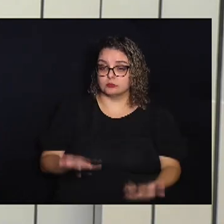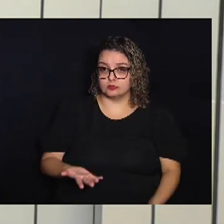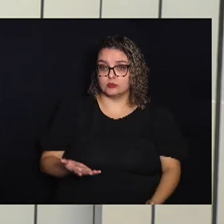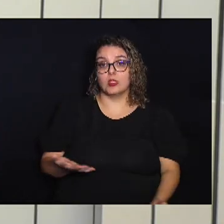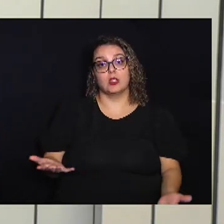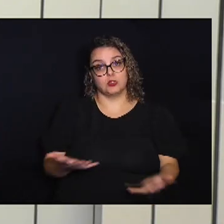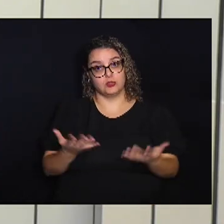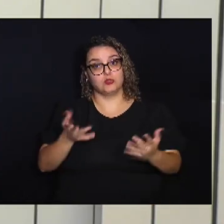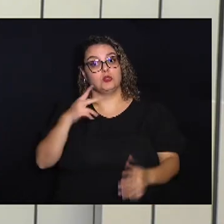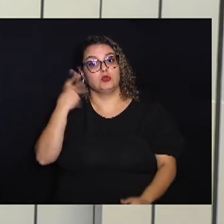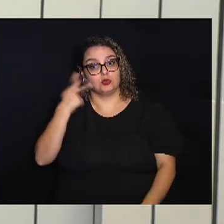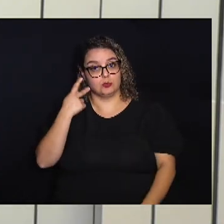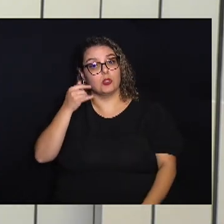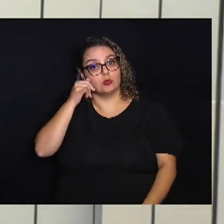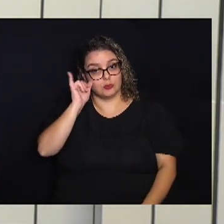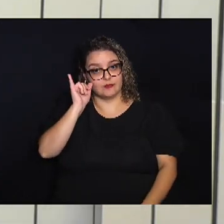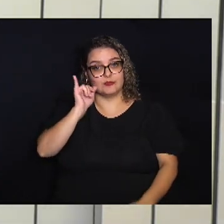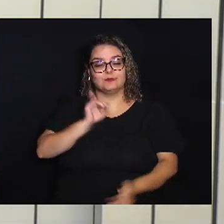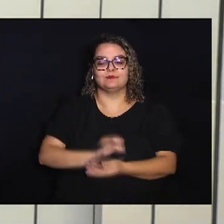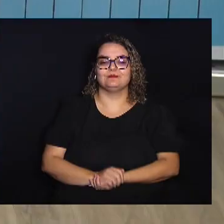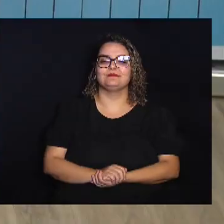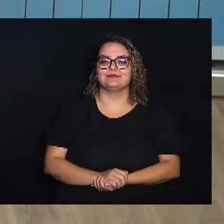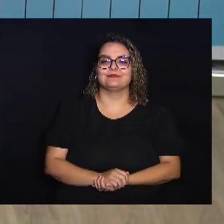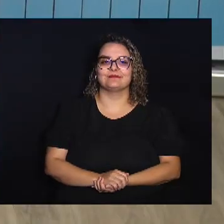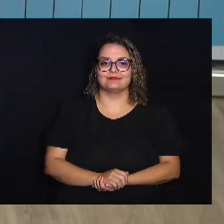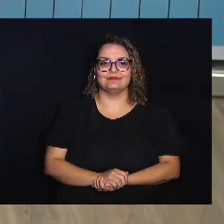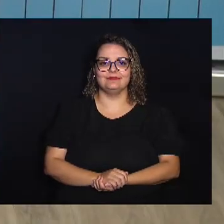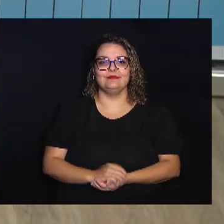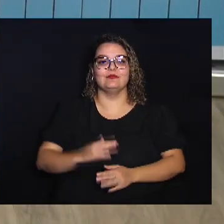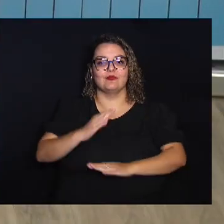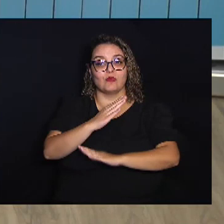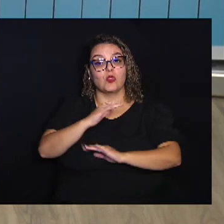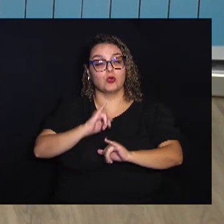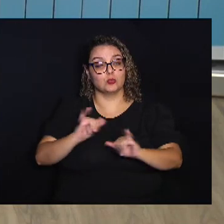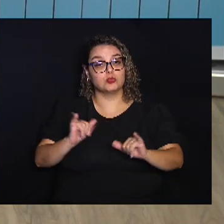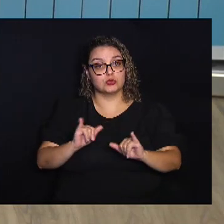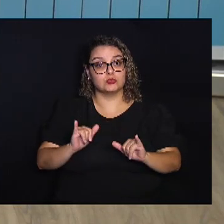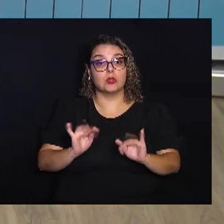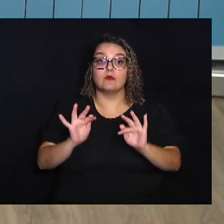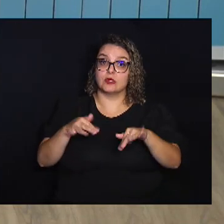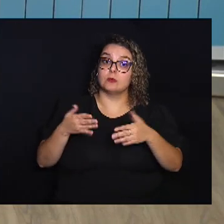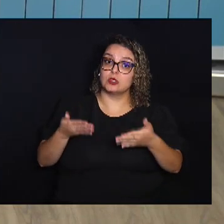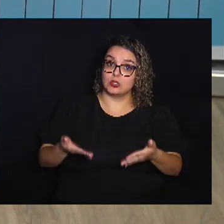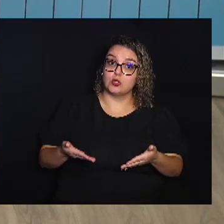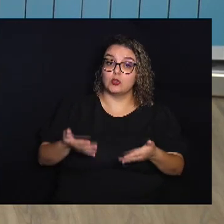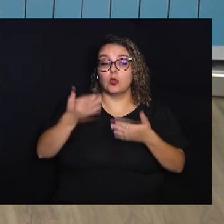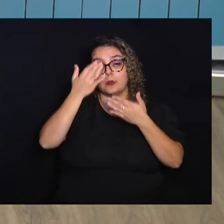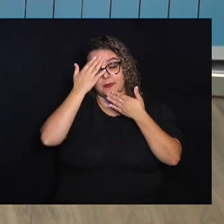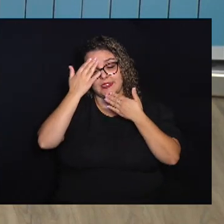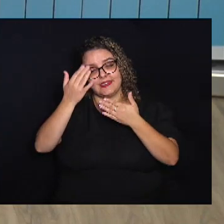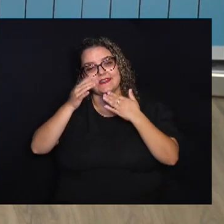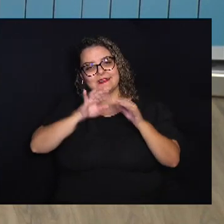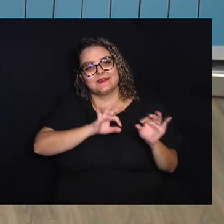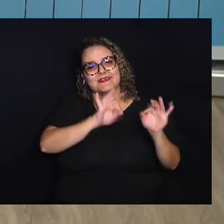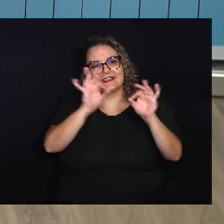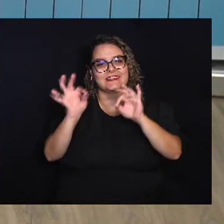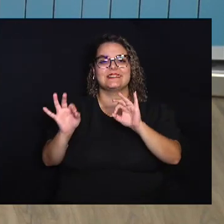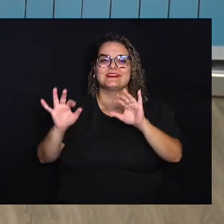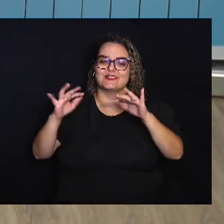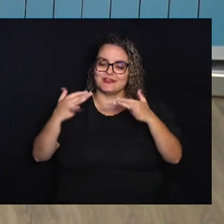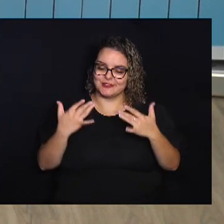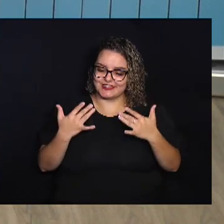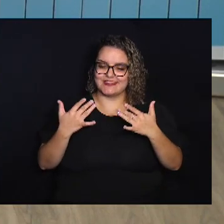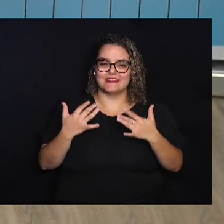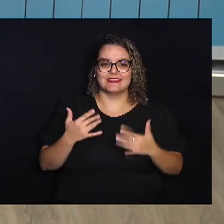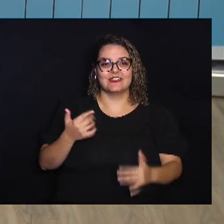Iniciativa Do vereador Paulo Búfalo O Jornal Câmara Notícia Fica por aqui Muito obrigado Pela sua companhia Pela